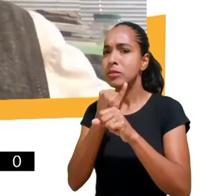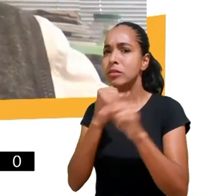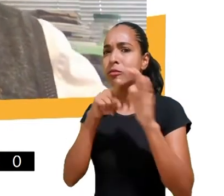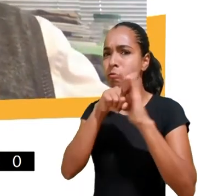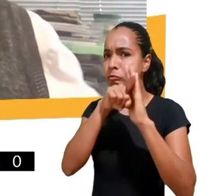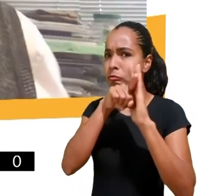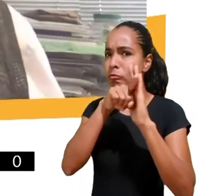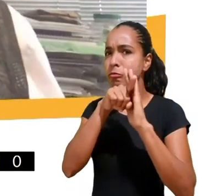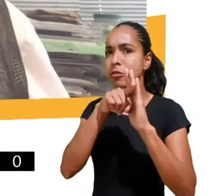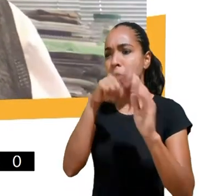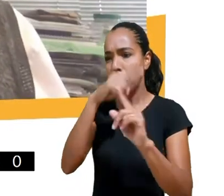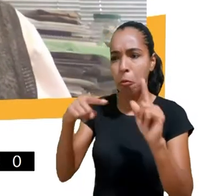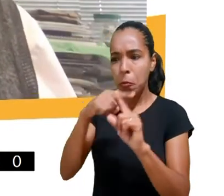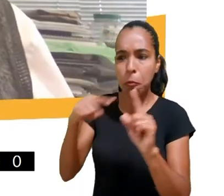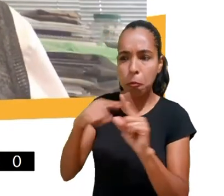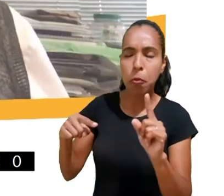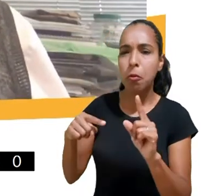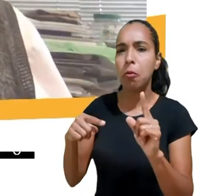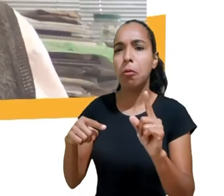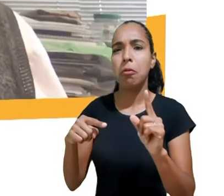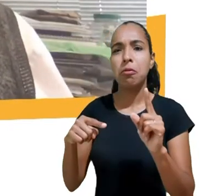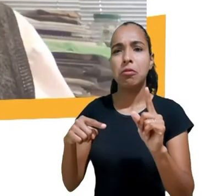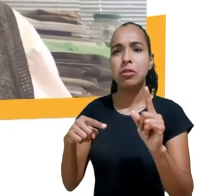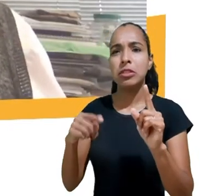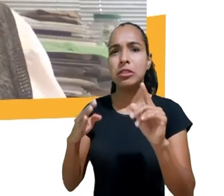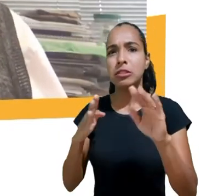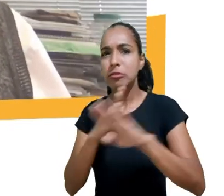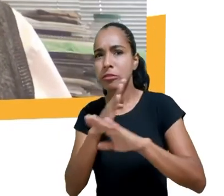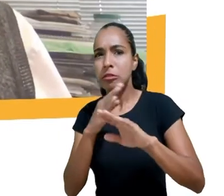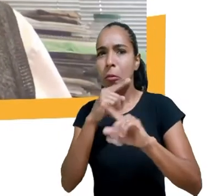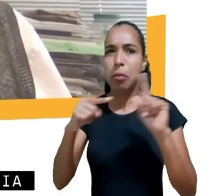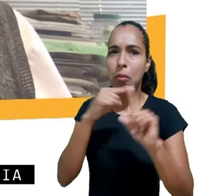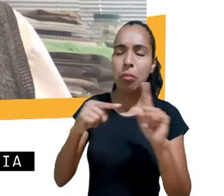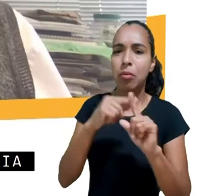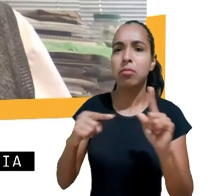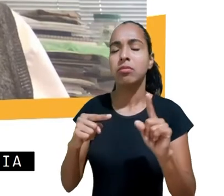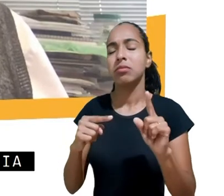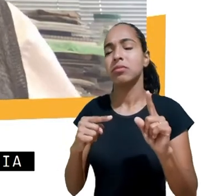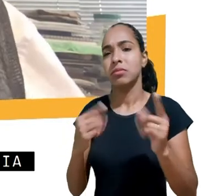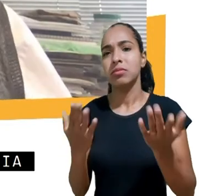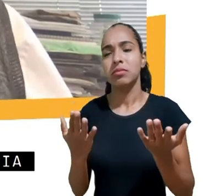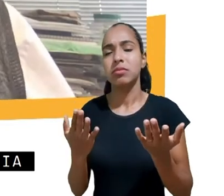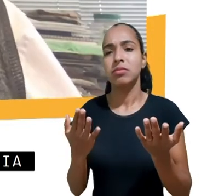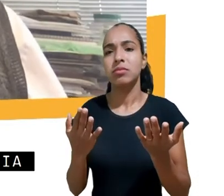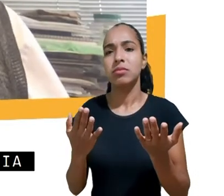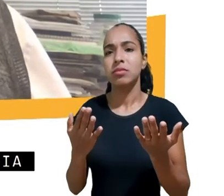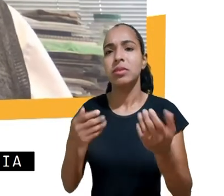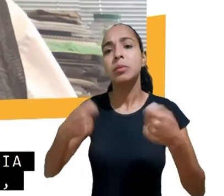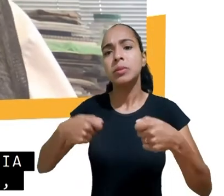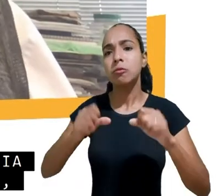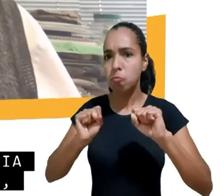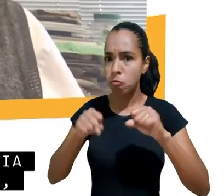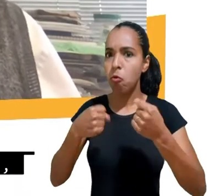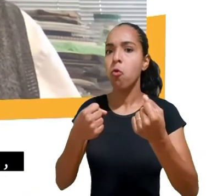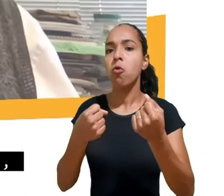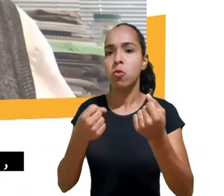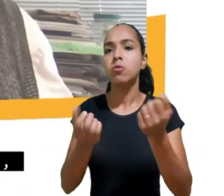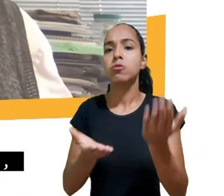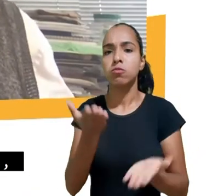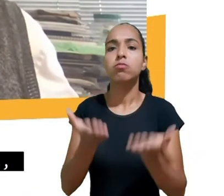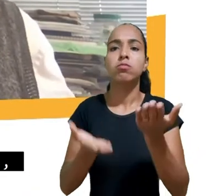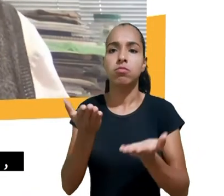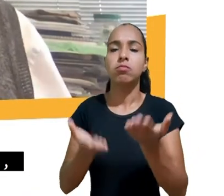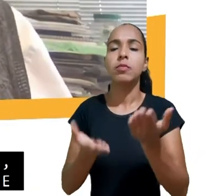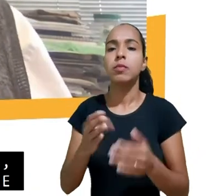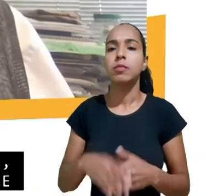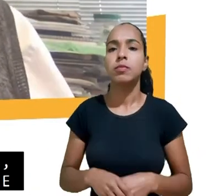impedir acessos variados etc e tal então esta é a arte que nós vamos ter que tentar desenvolver e o que eu posso dizer é que eu